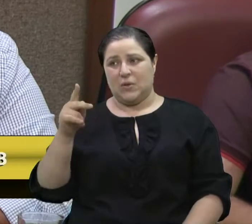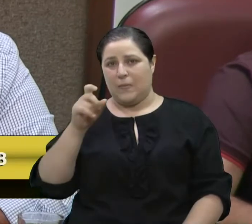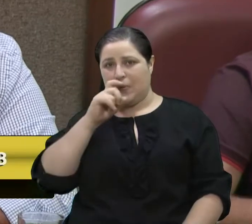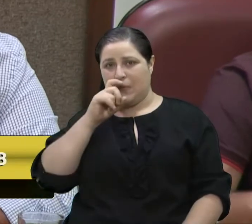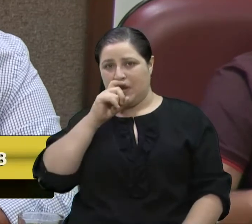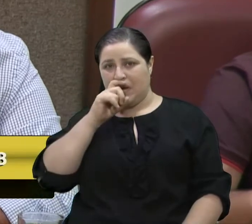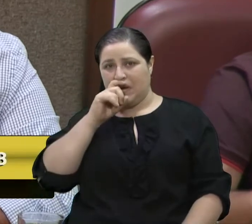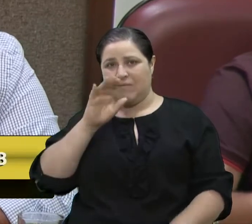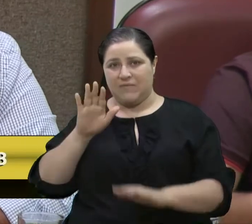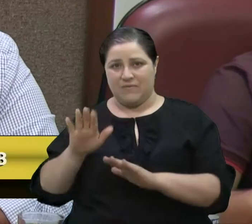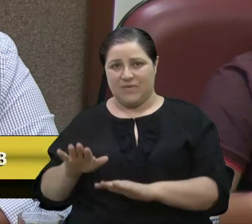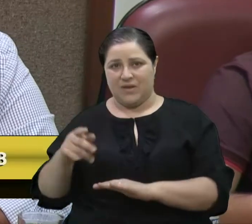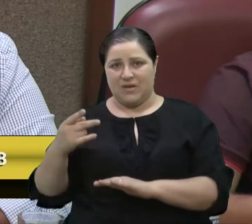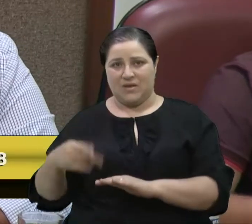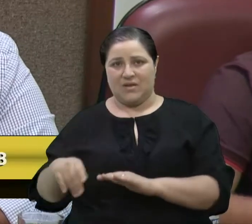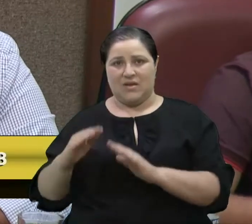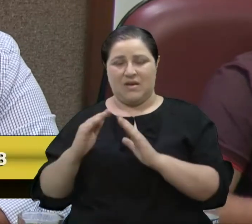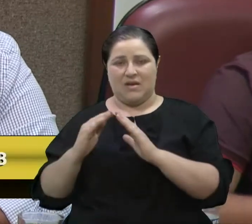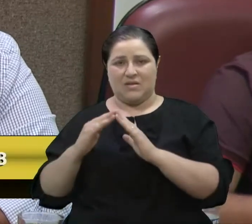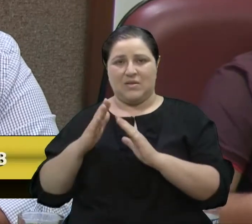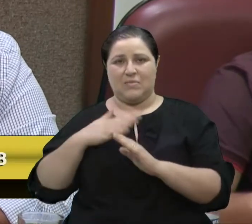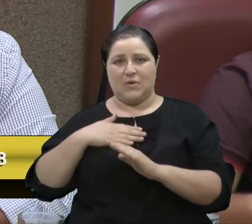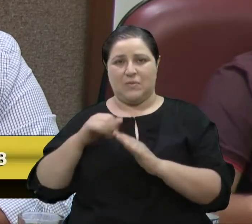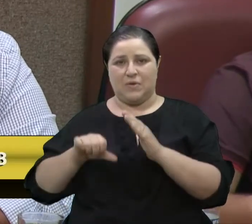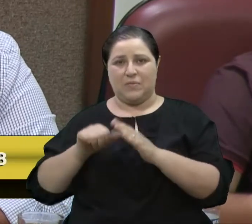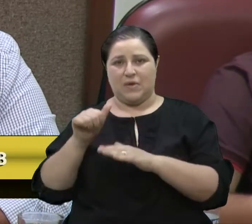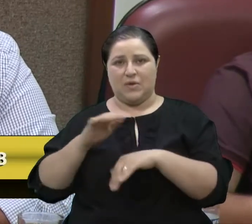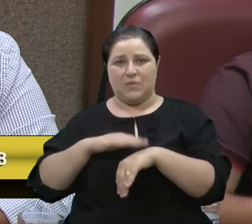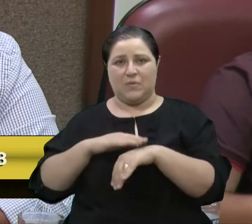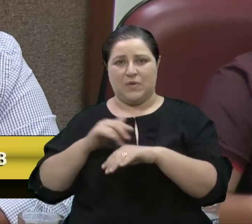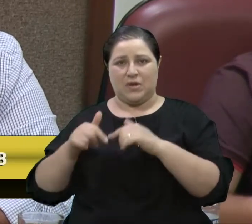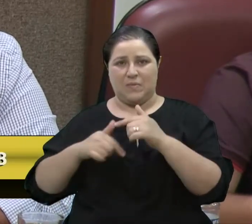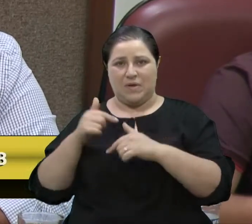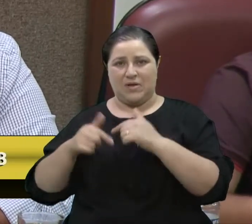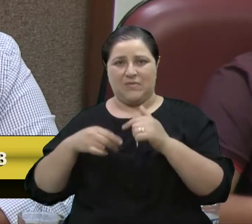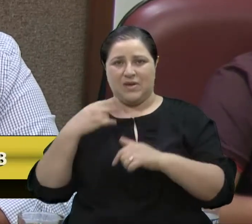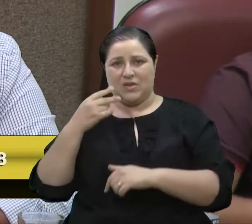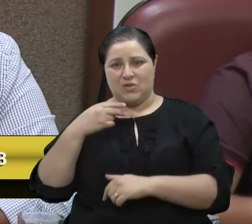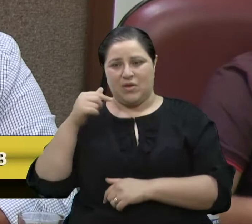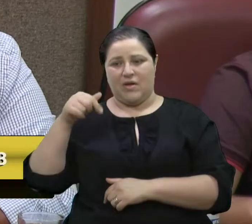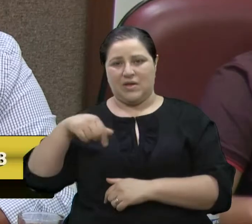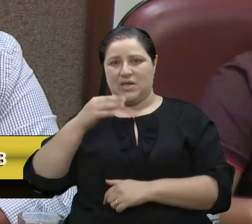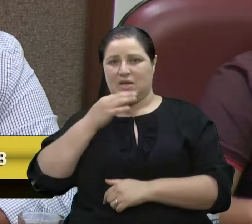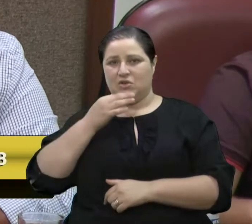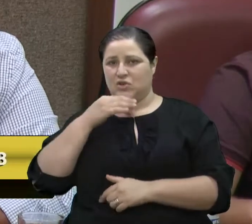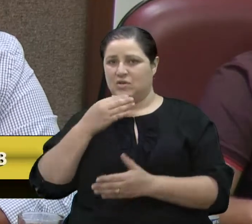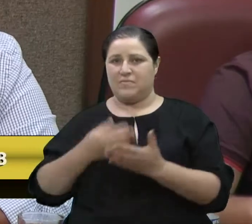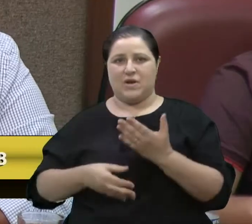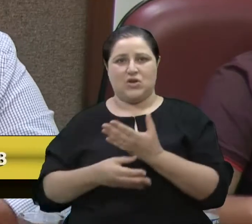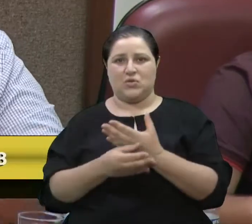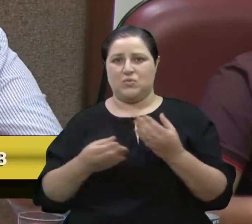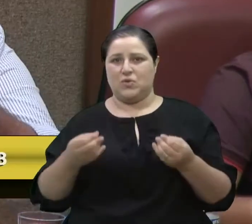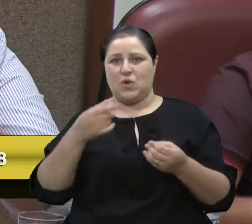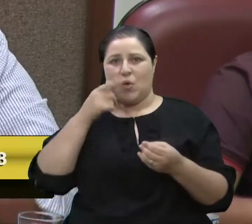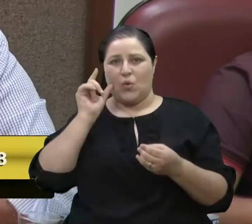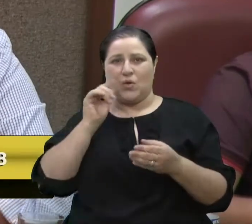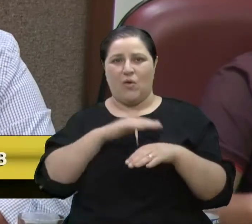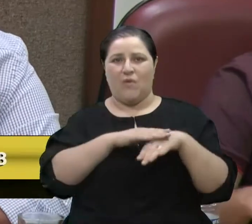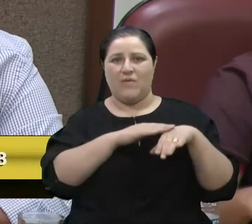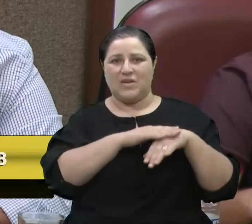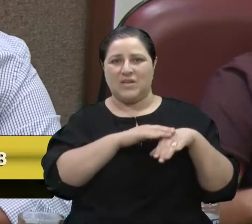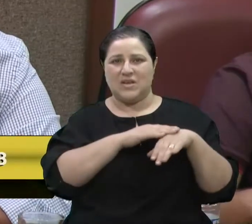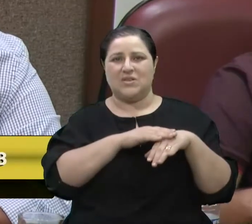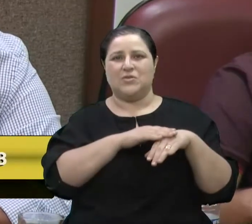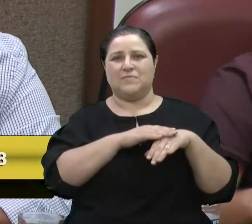no meu primeiro mandato, né? Sei que Caxias perdeu bastante, e ontem, aqui, conversando nas